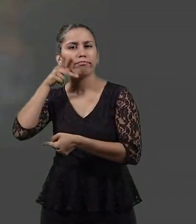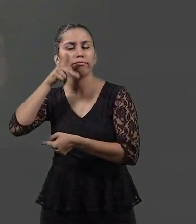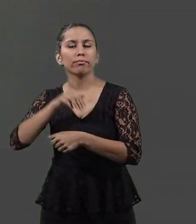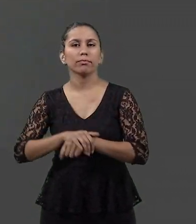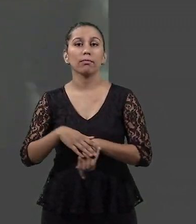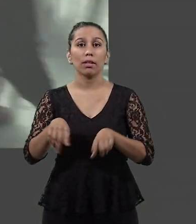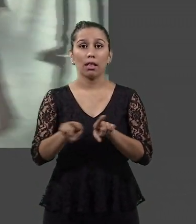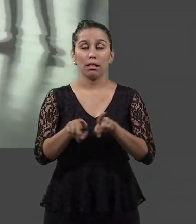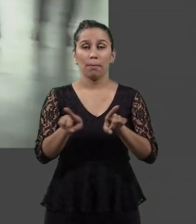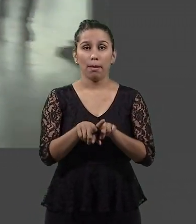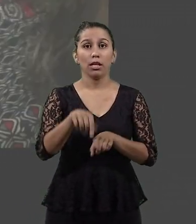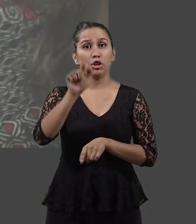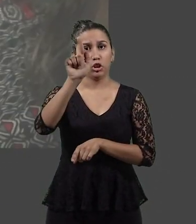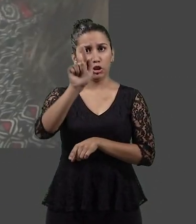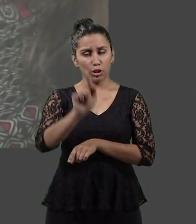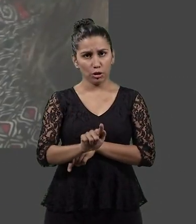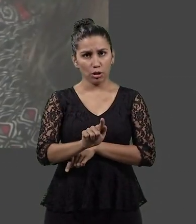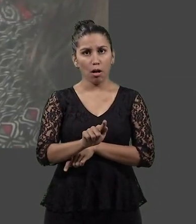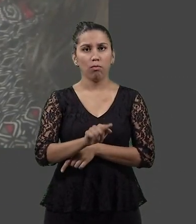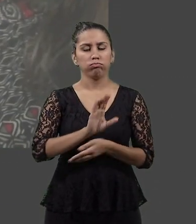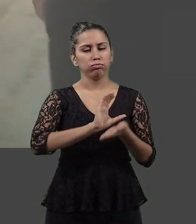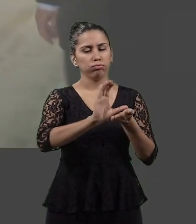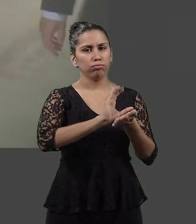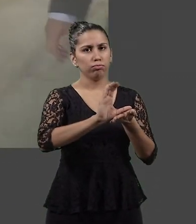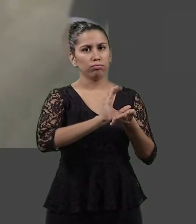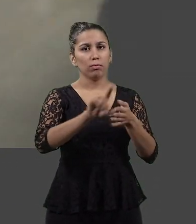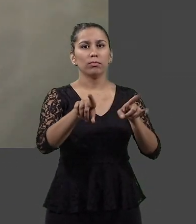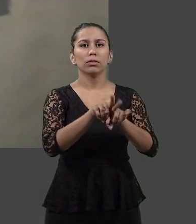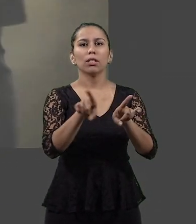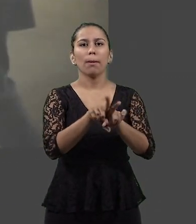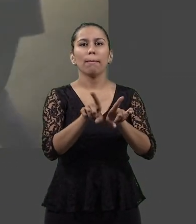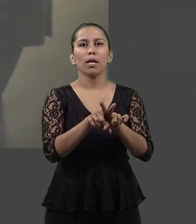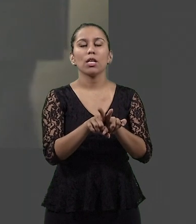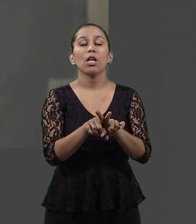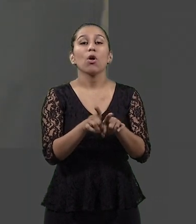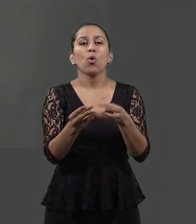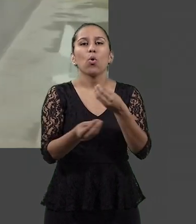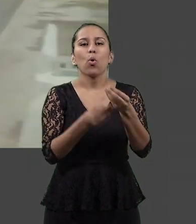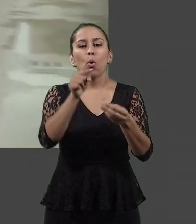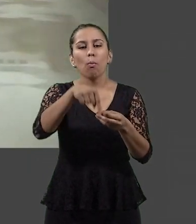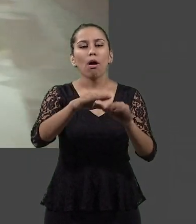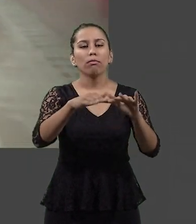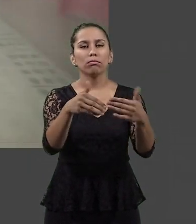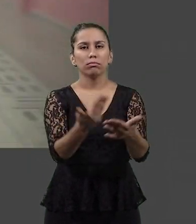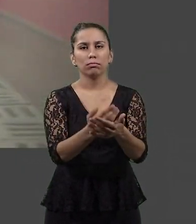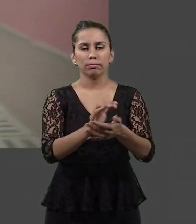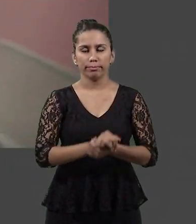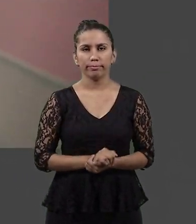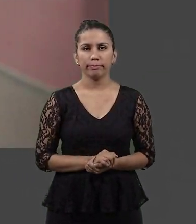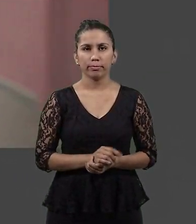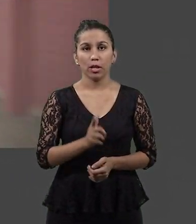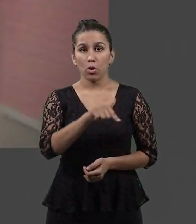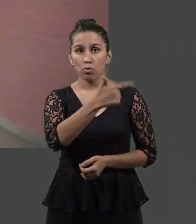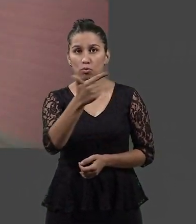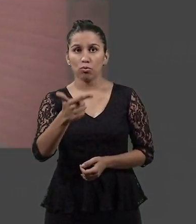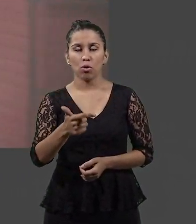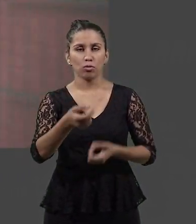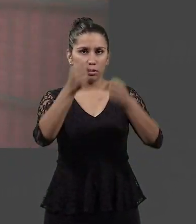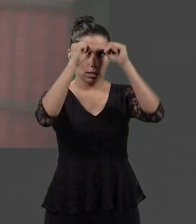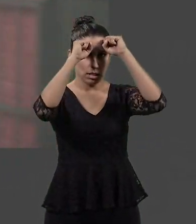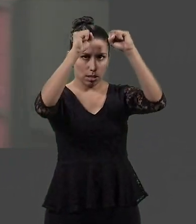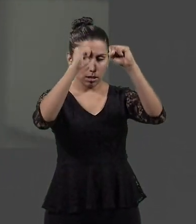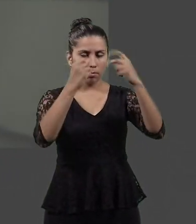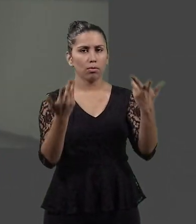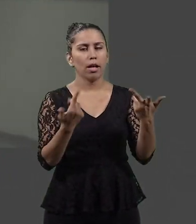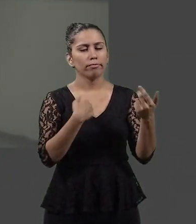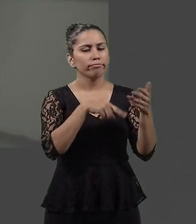considerados a gestão, o financiamento e a cobertura da rede escolar de ensino médio. Os demais Tribunais de Contas avaliaram a